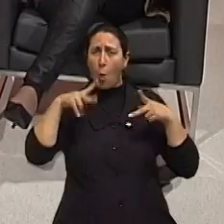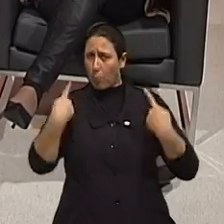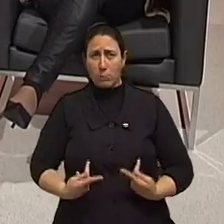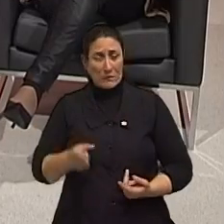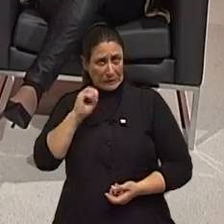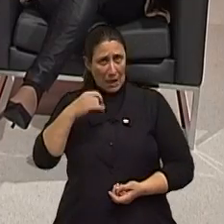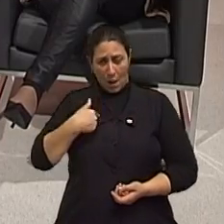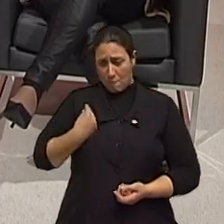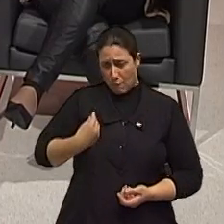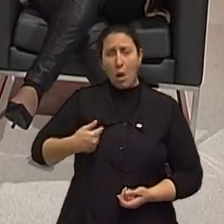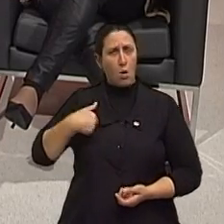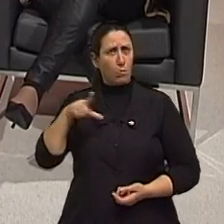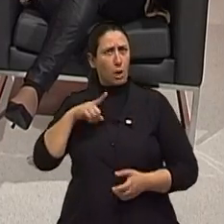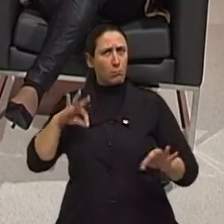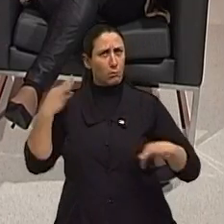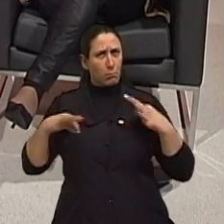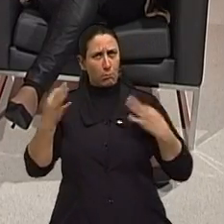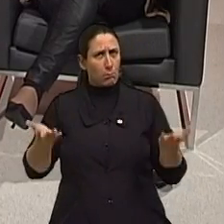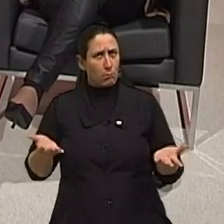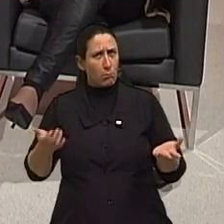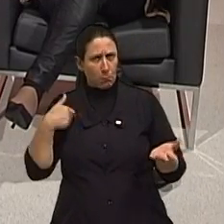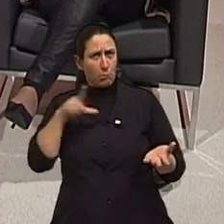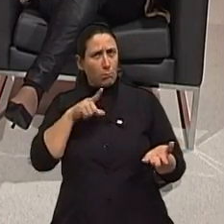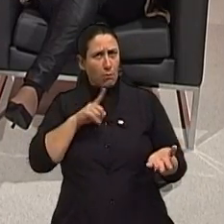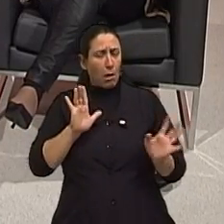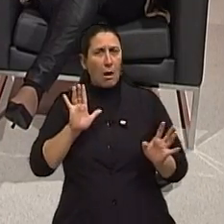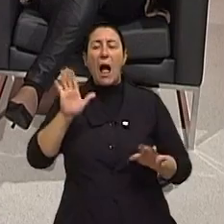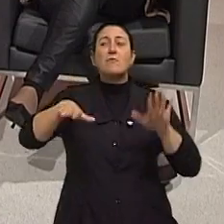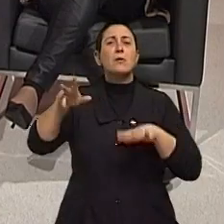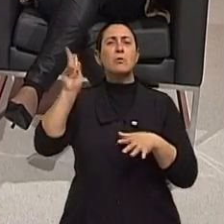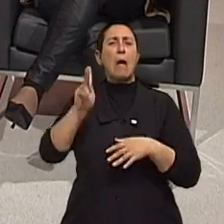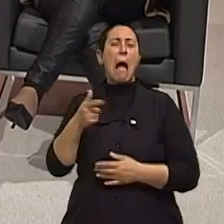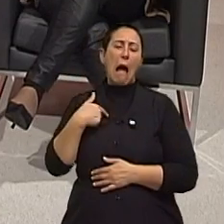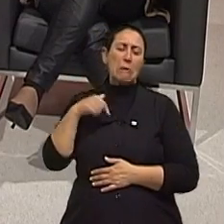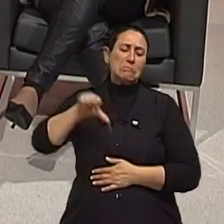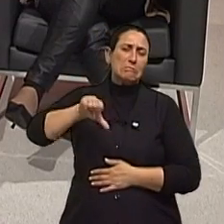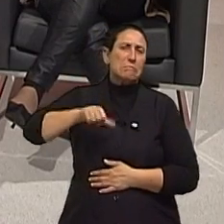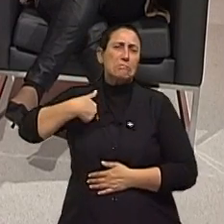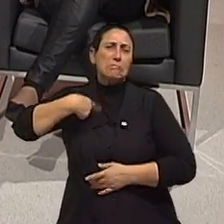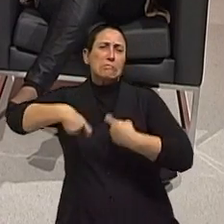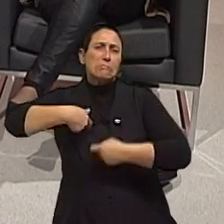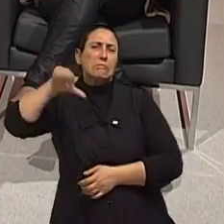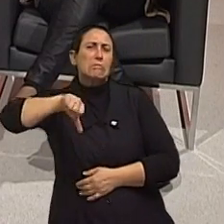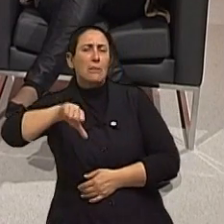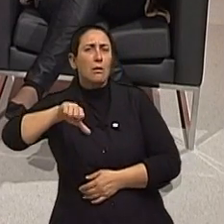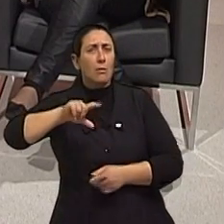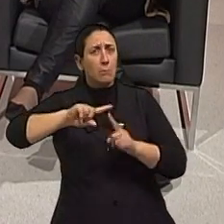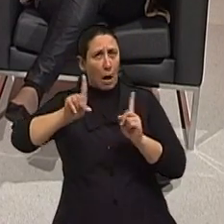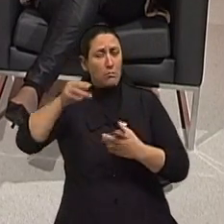viva, ele está vivo também? Ele está vivo, ele está em algum lugar. Ele pode estar ali botado, a gente pode ter posto para dormir. Pode.